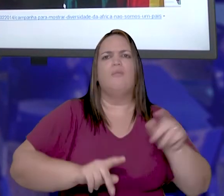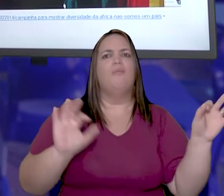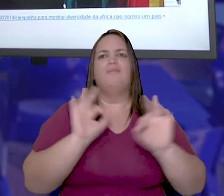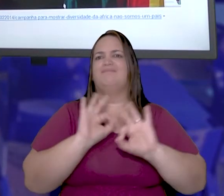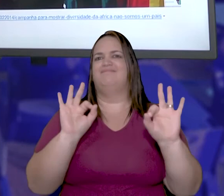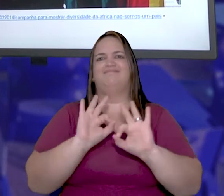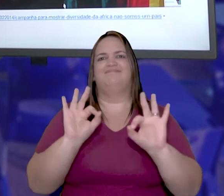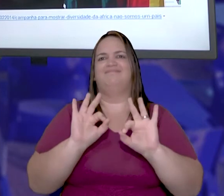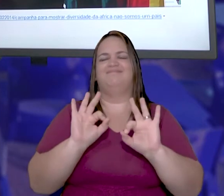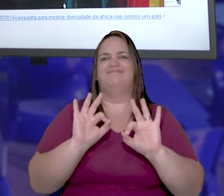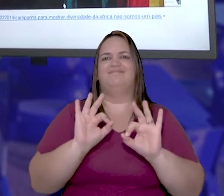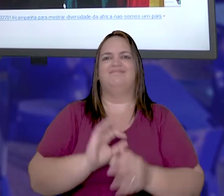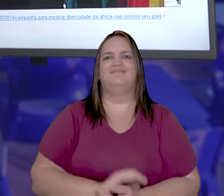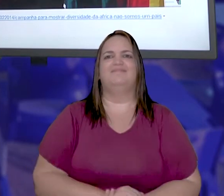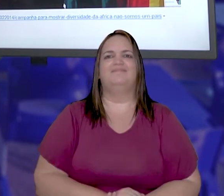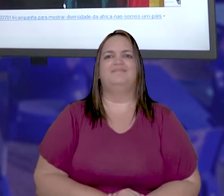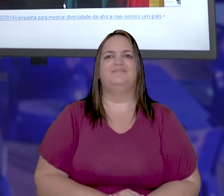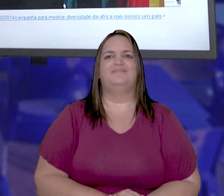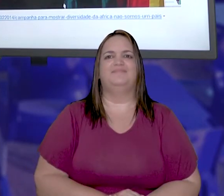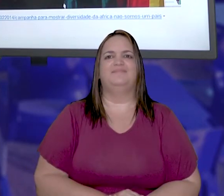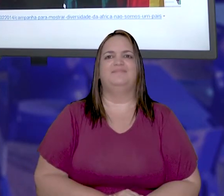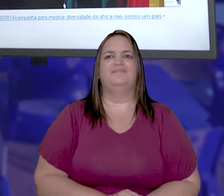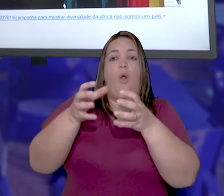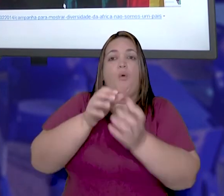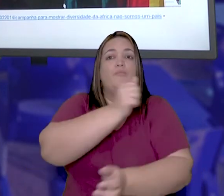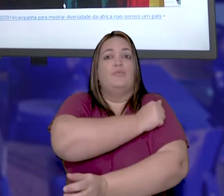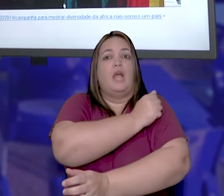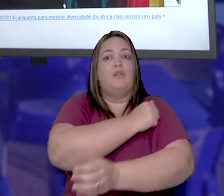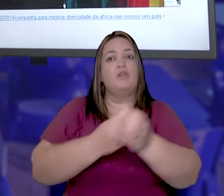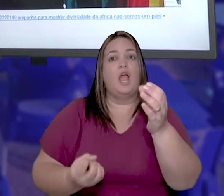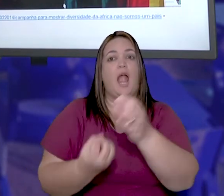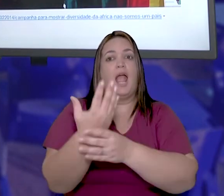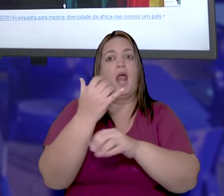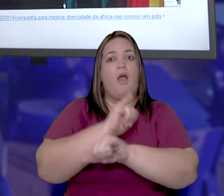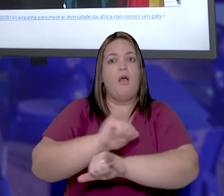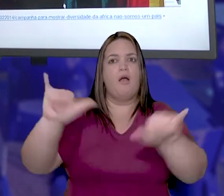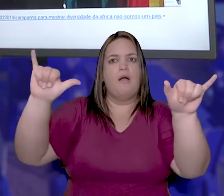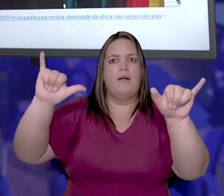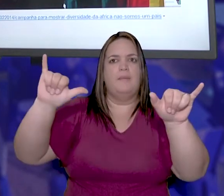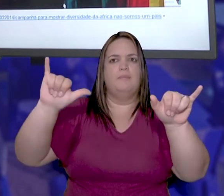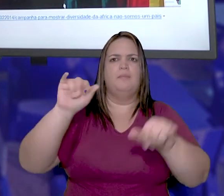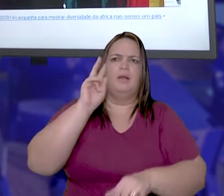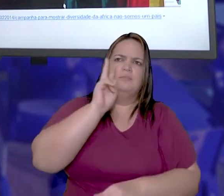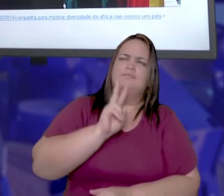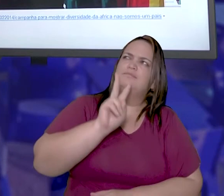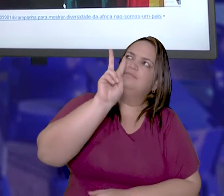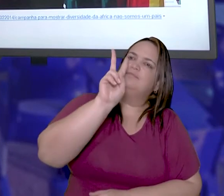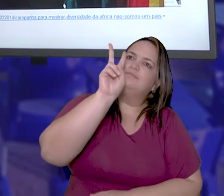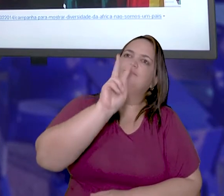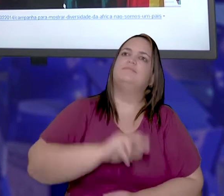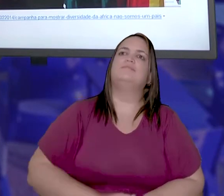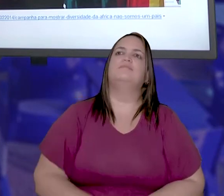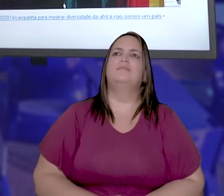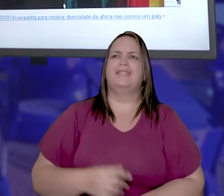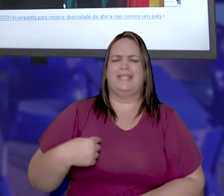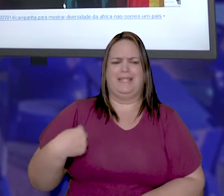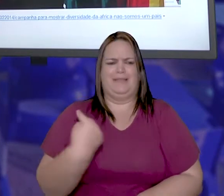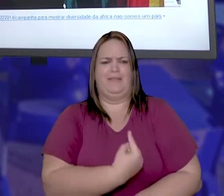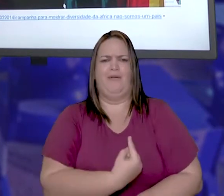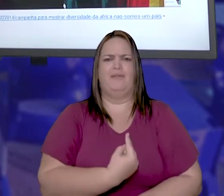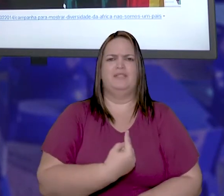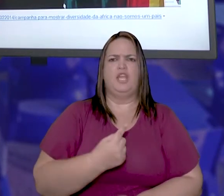que a África não é feita por um só povo. E através do Facebook, eles criaram essa campanha.